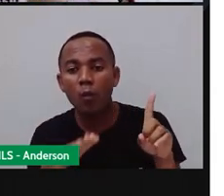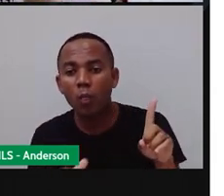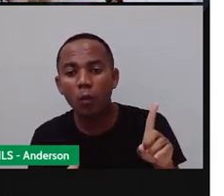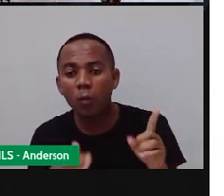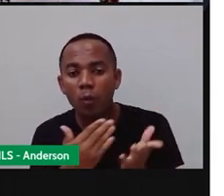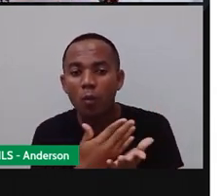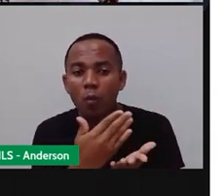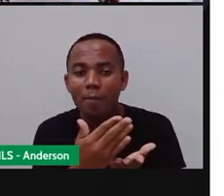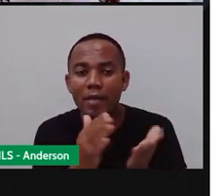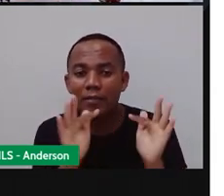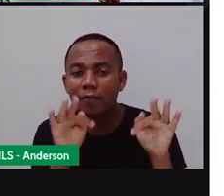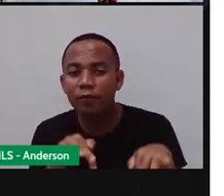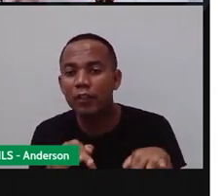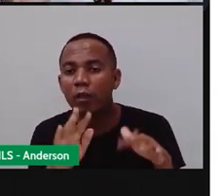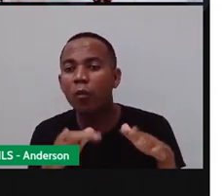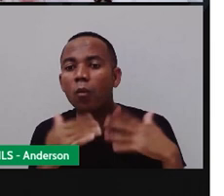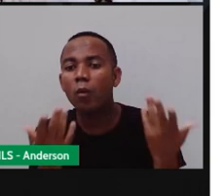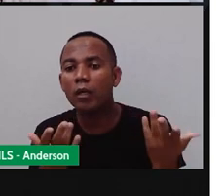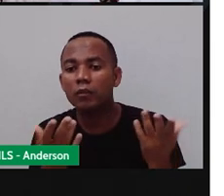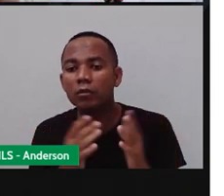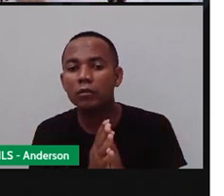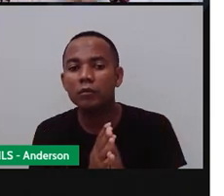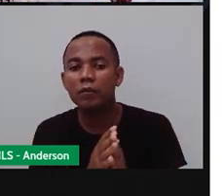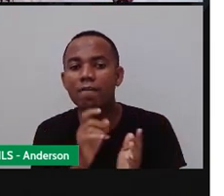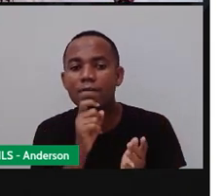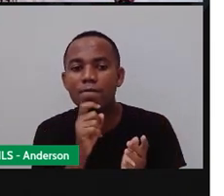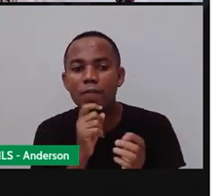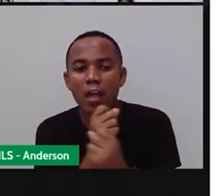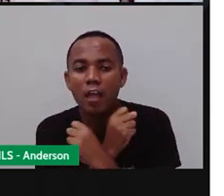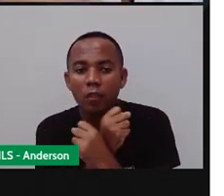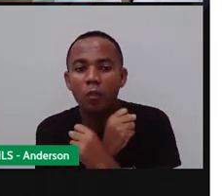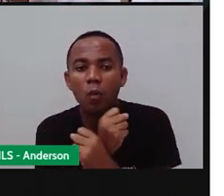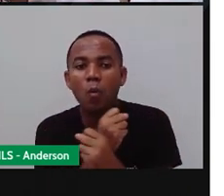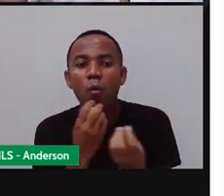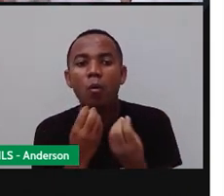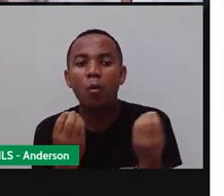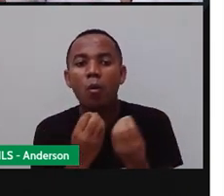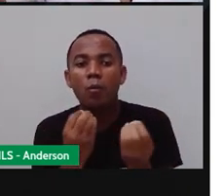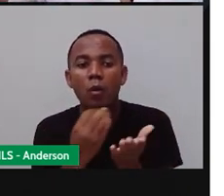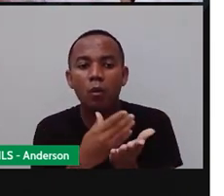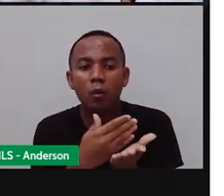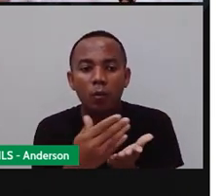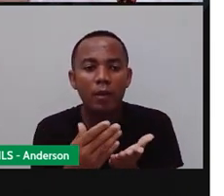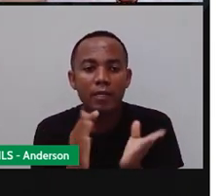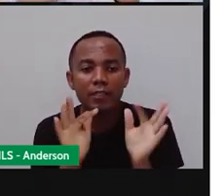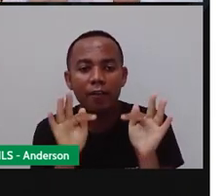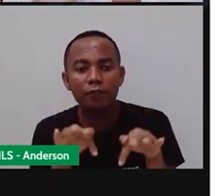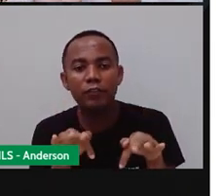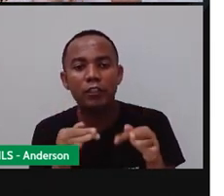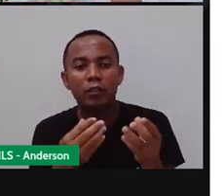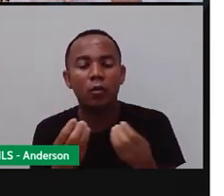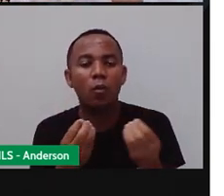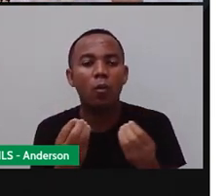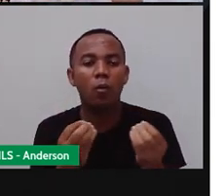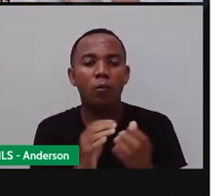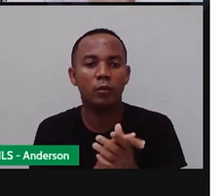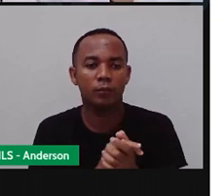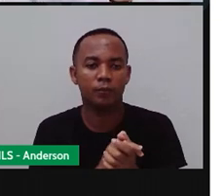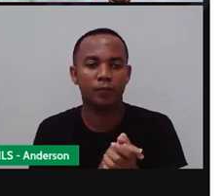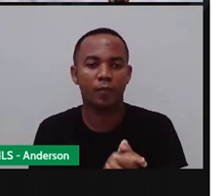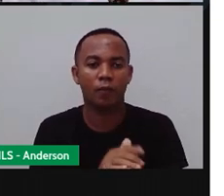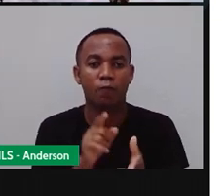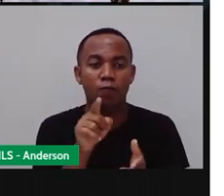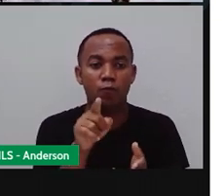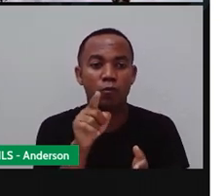inverno? E quando é que ele termina? Porque a PRO deu uma dica. Colocou no Hemisfério Norte e deixou para que vocês